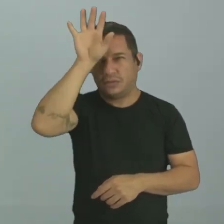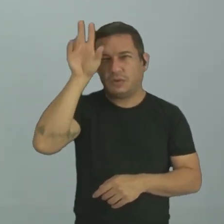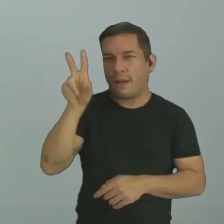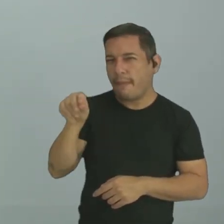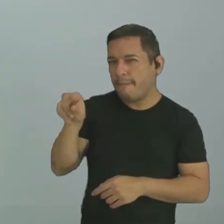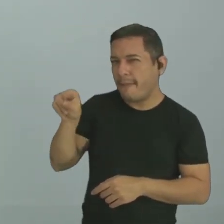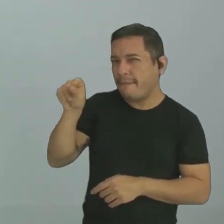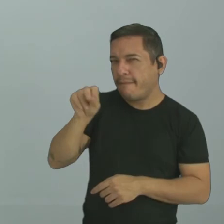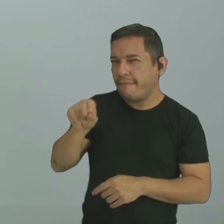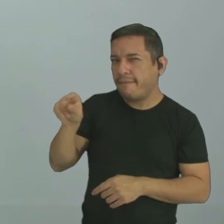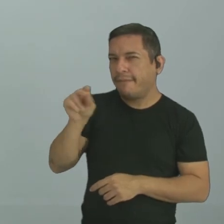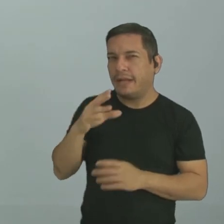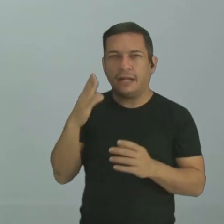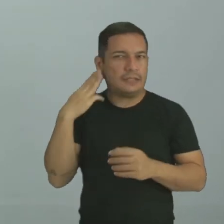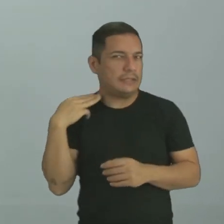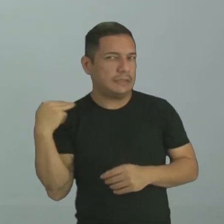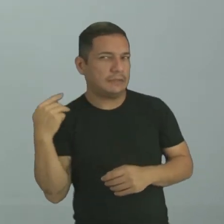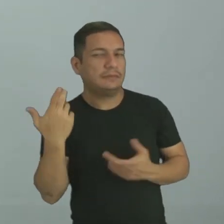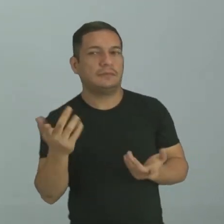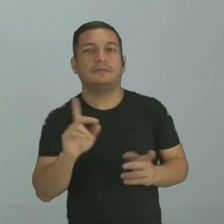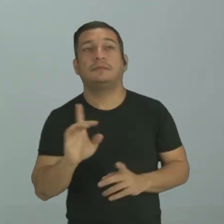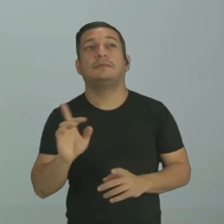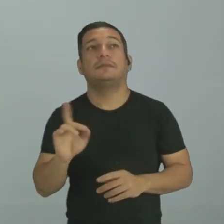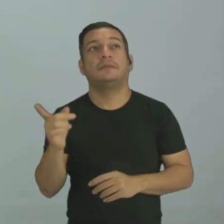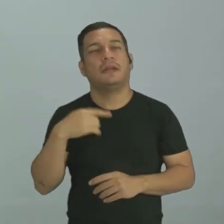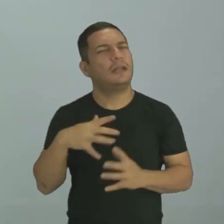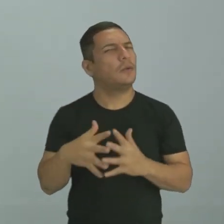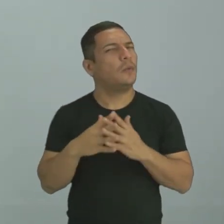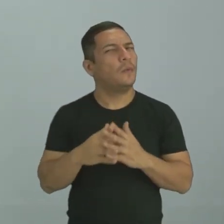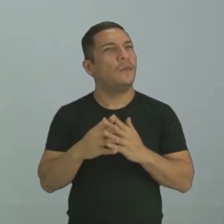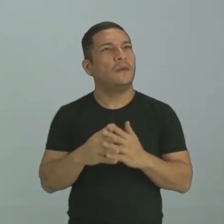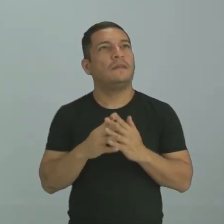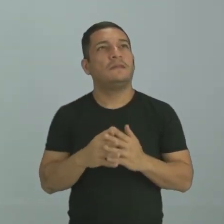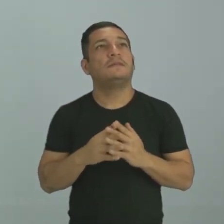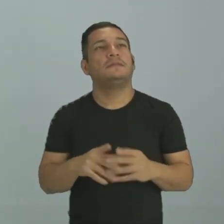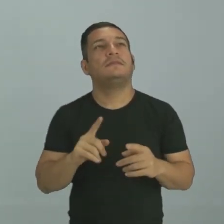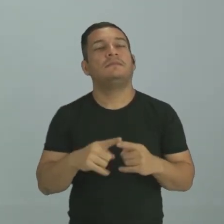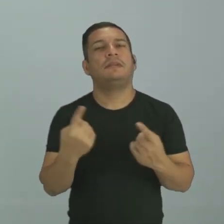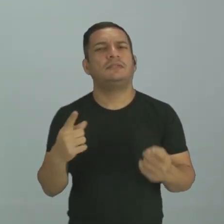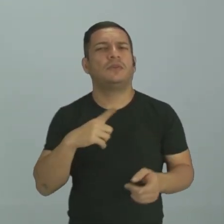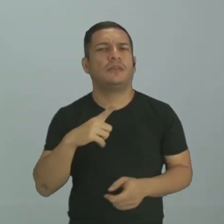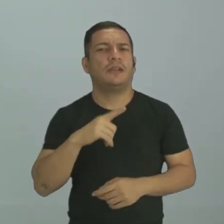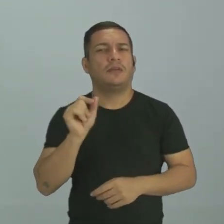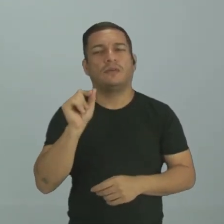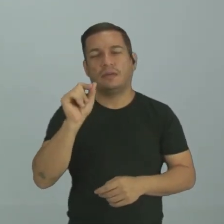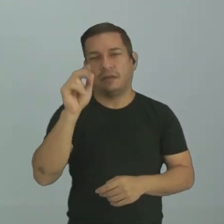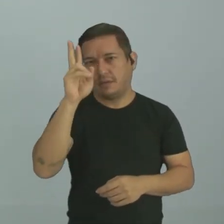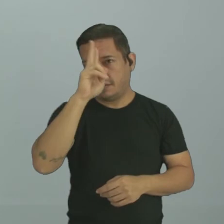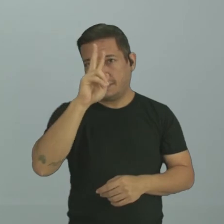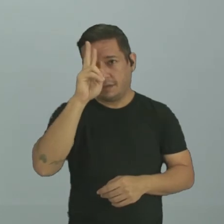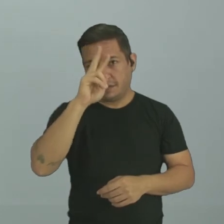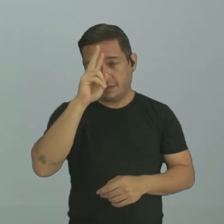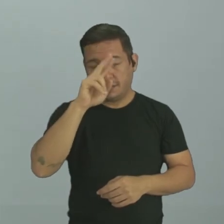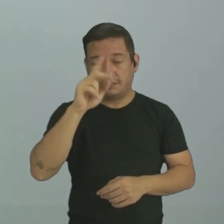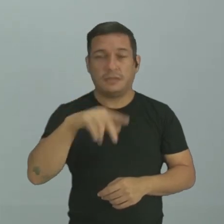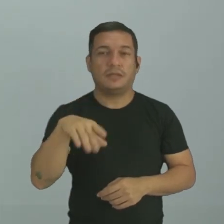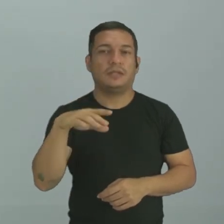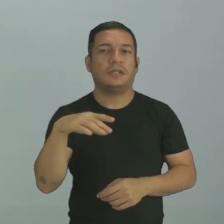Não, né? Com certeza ela ficou ali confusa. Mas só tem gibi desses personagens?